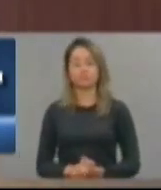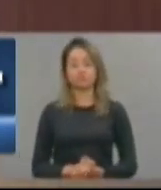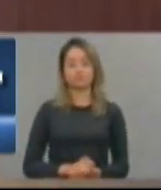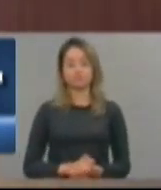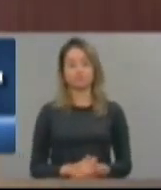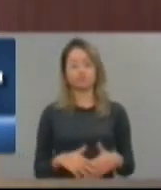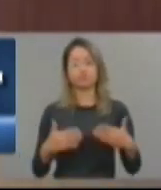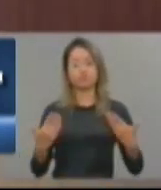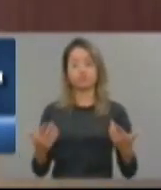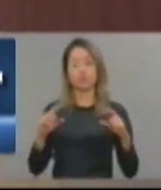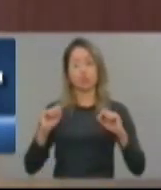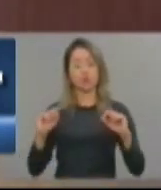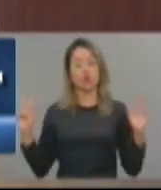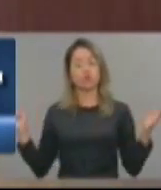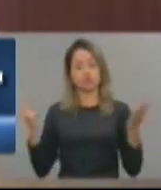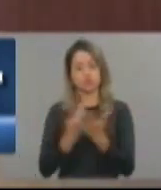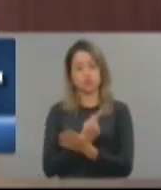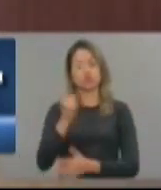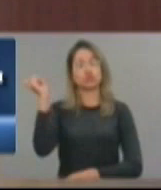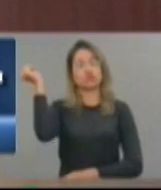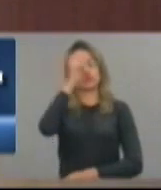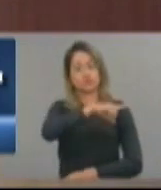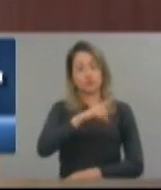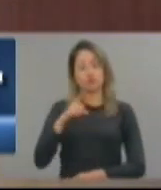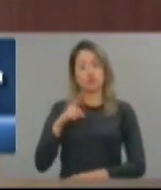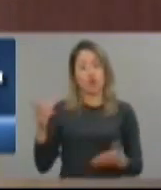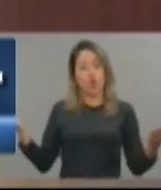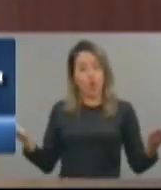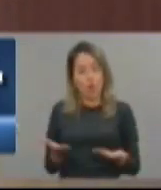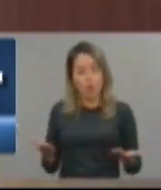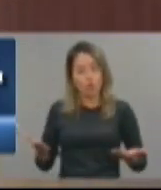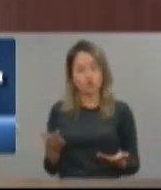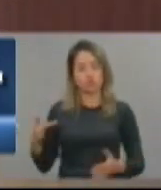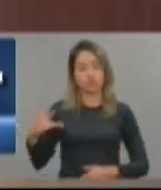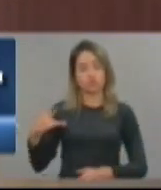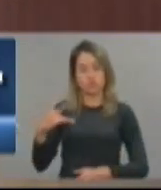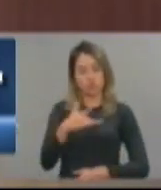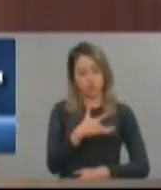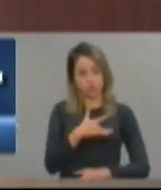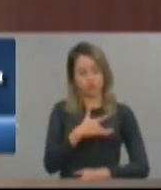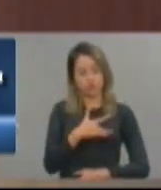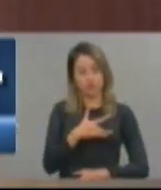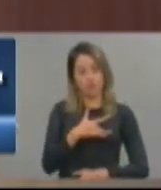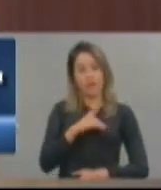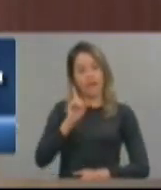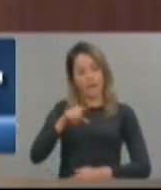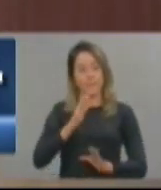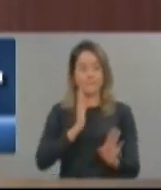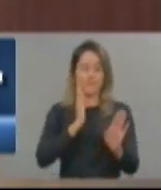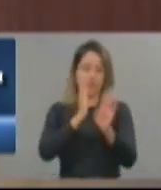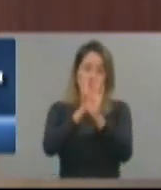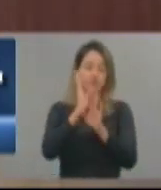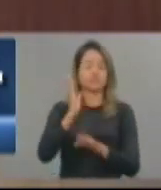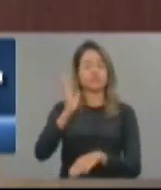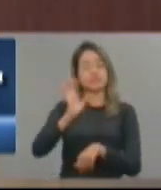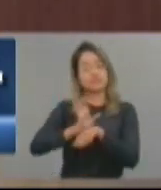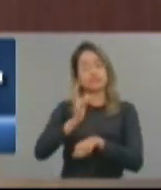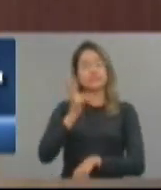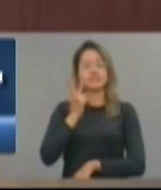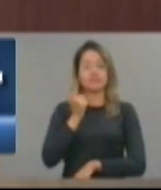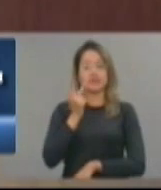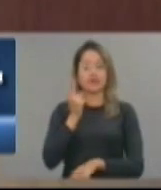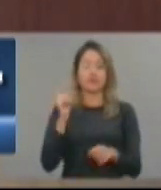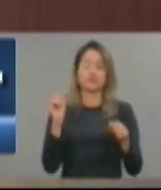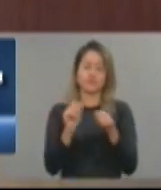boa parte da dificuldade que enfrentamos hoje na saúde se dá pelo fato de o Ceará ter feito o seu